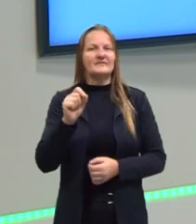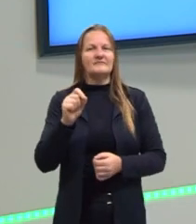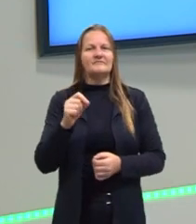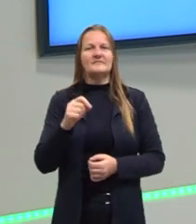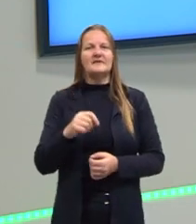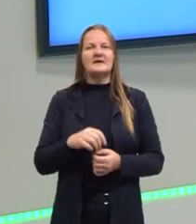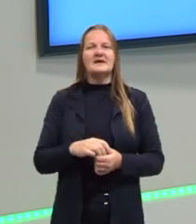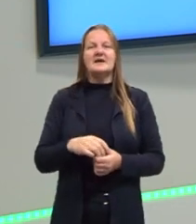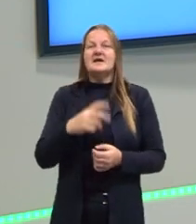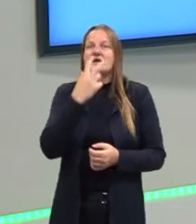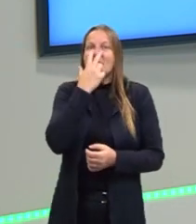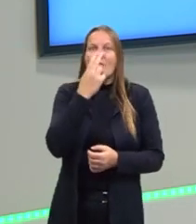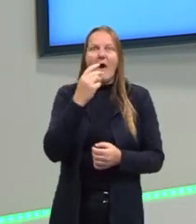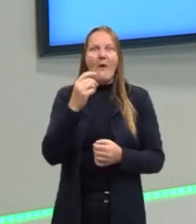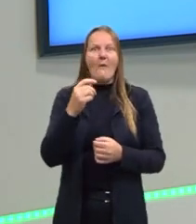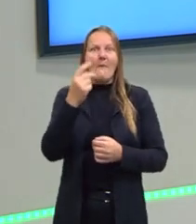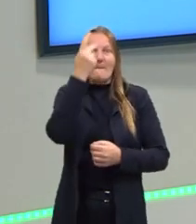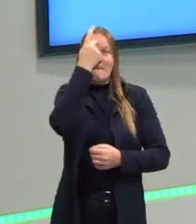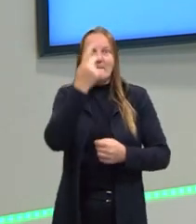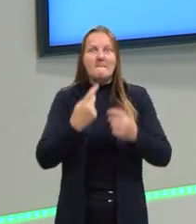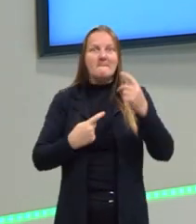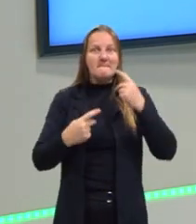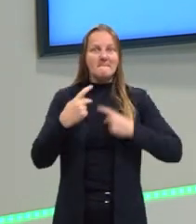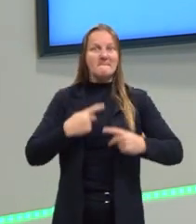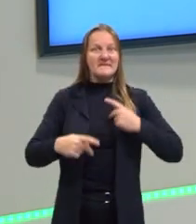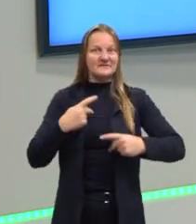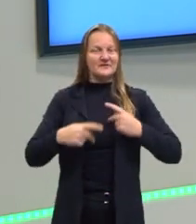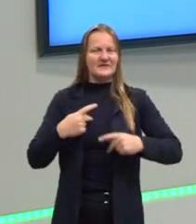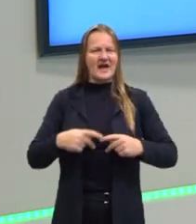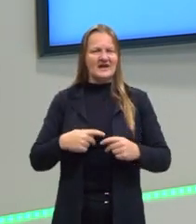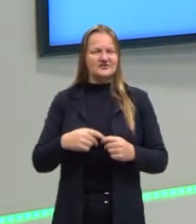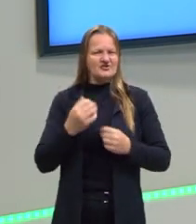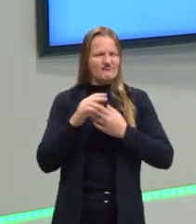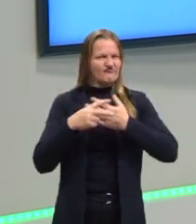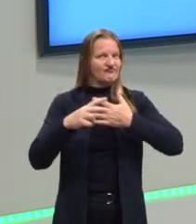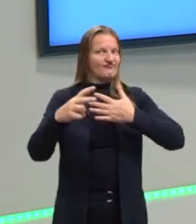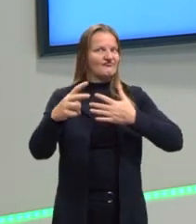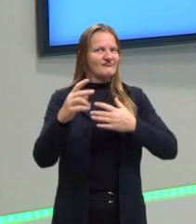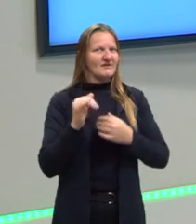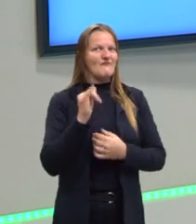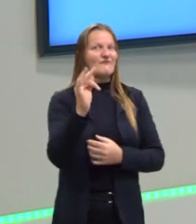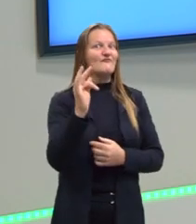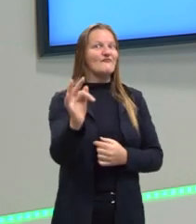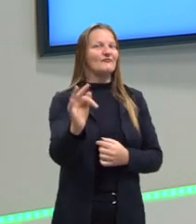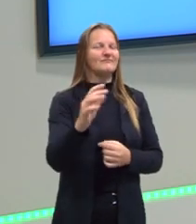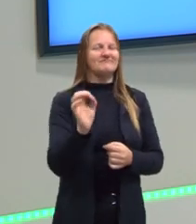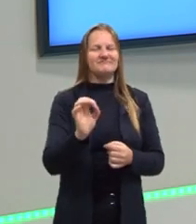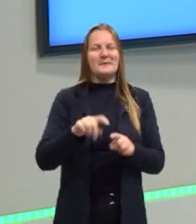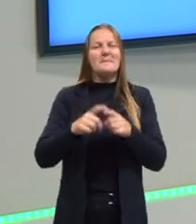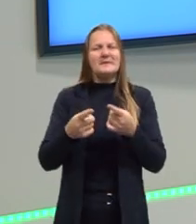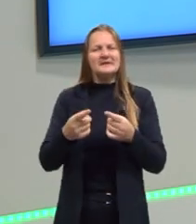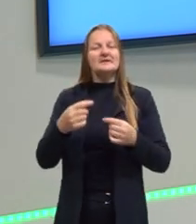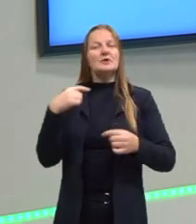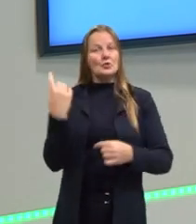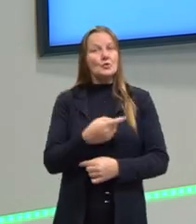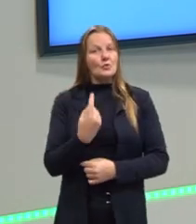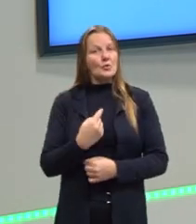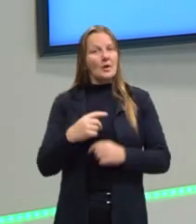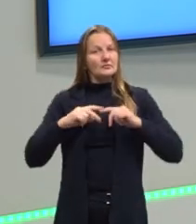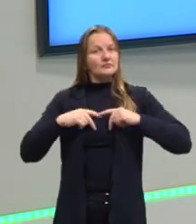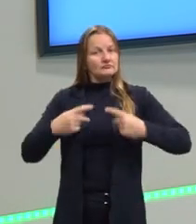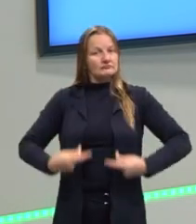não a mesma forma que a ficção científica nos traz. Mas existem sim. Nós mesmos, seres humanos,